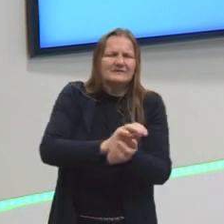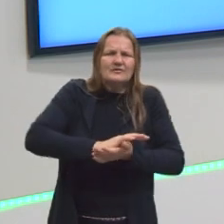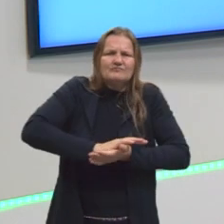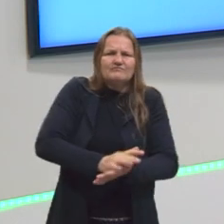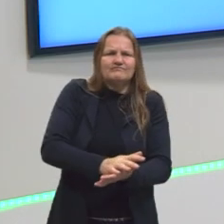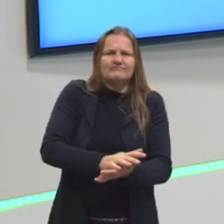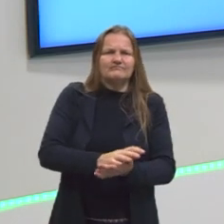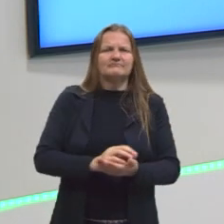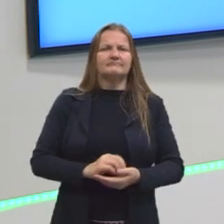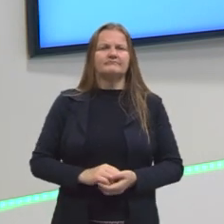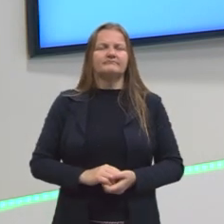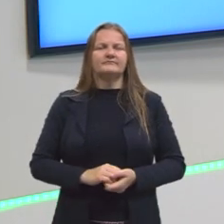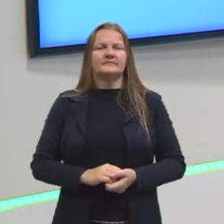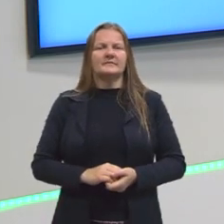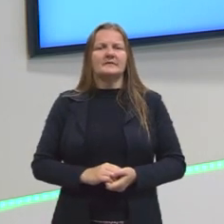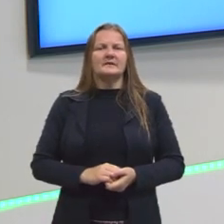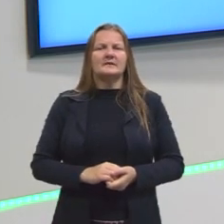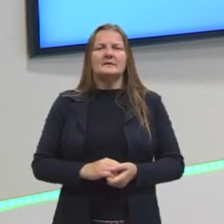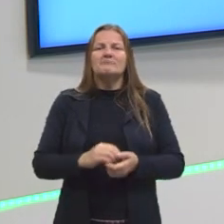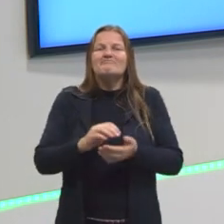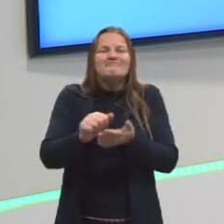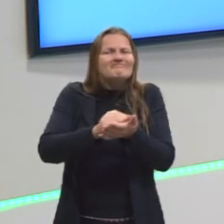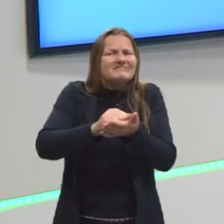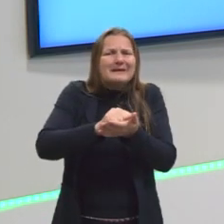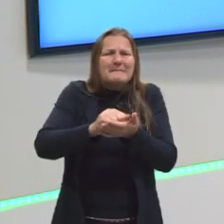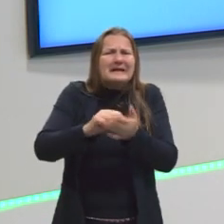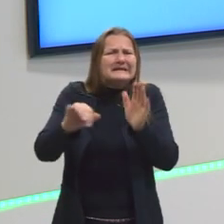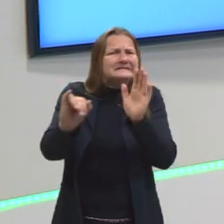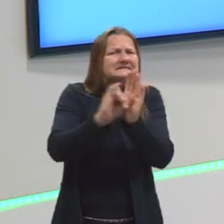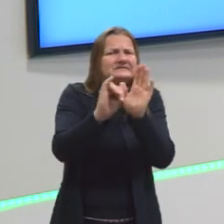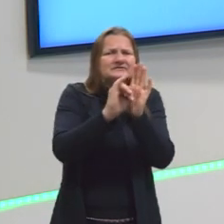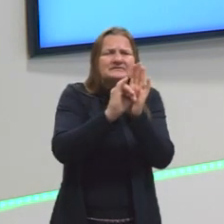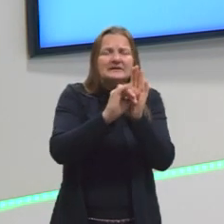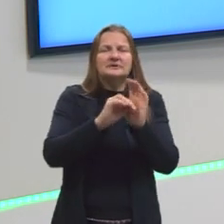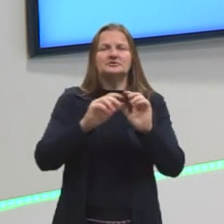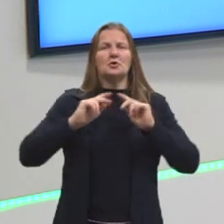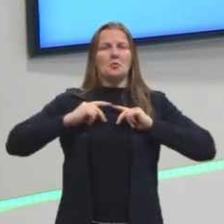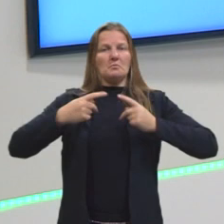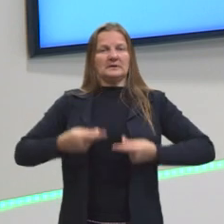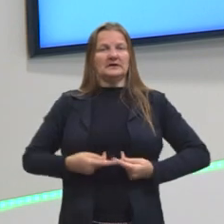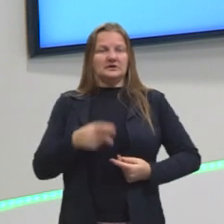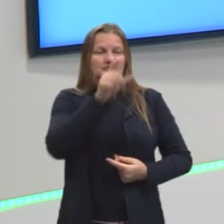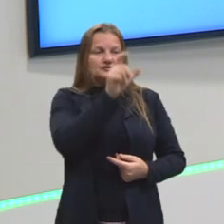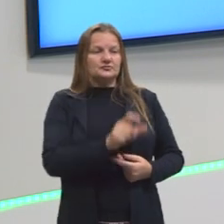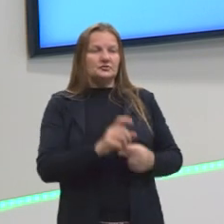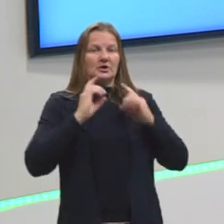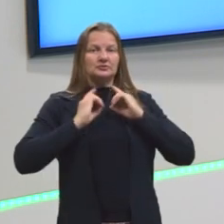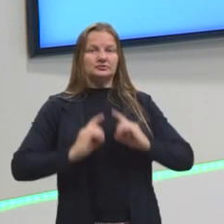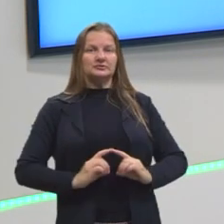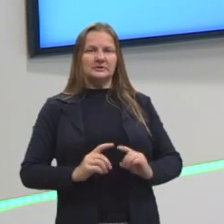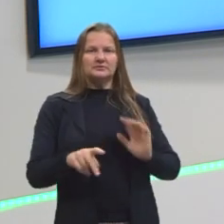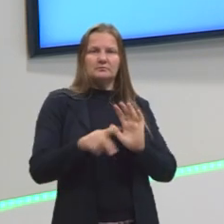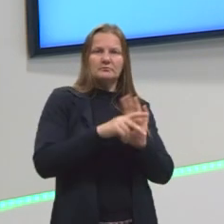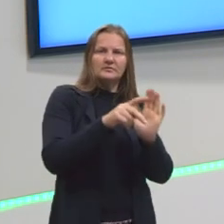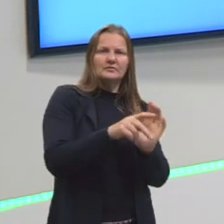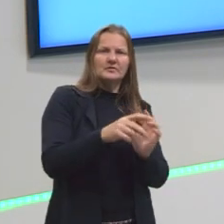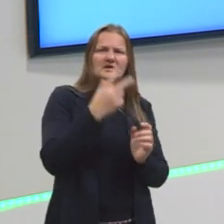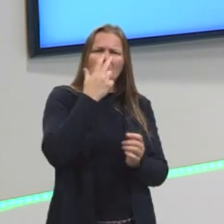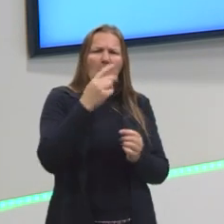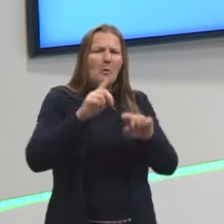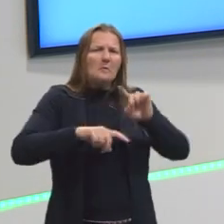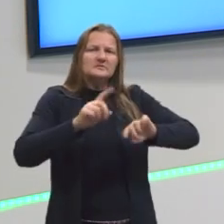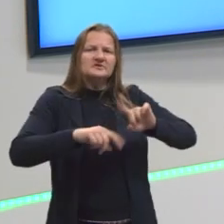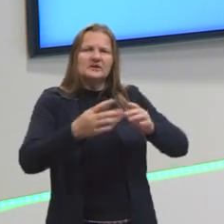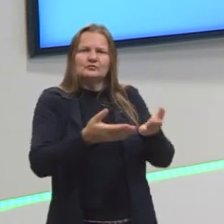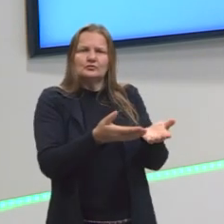moderna, ela vai tentar apagar completamente a identidade e a humanidade dessa pessoa e vai tratar ela como uma coisa,